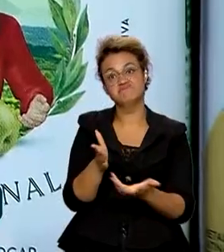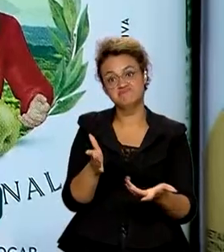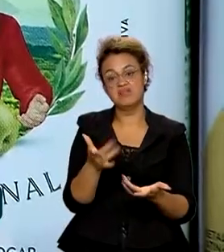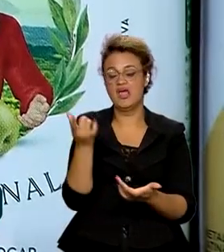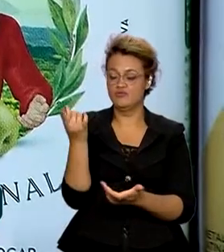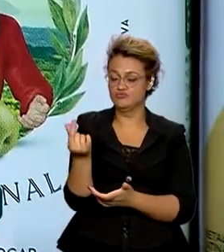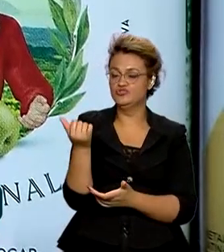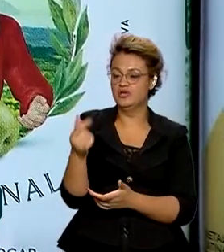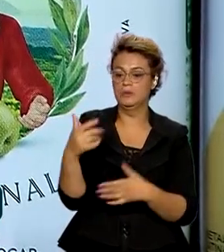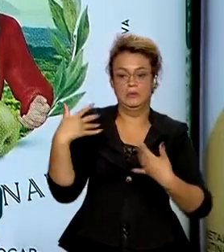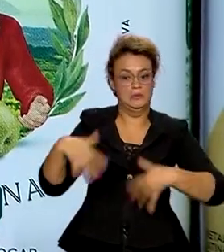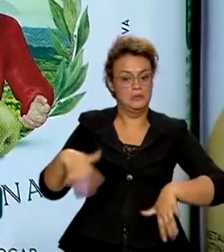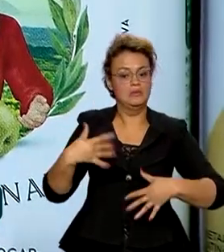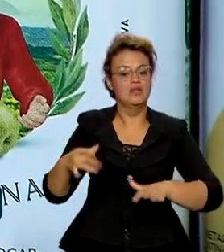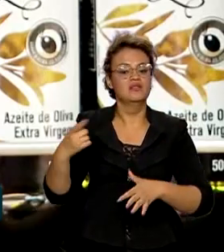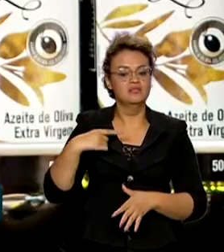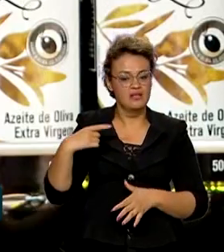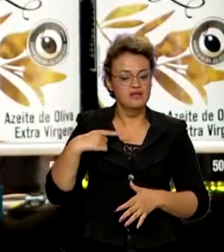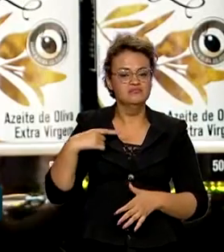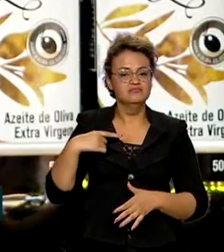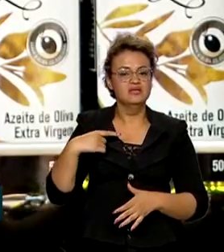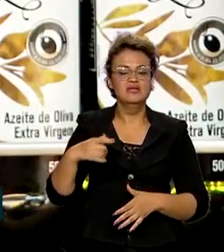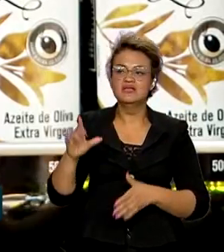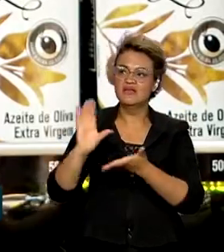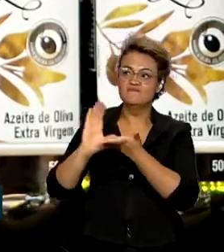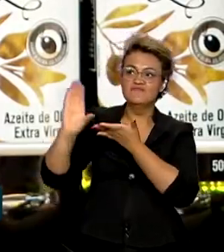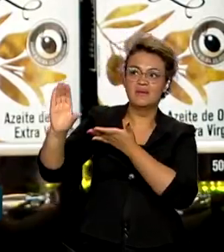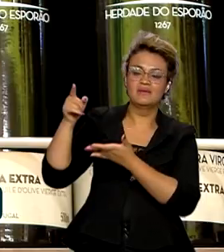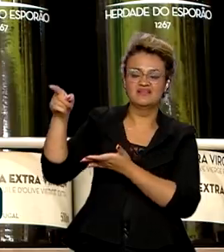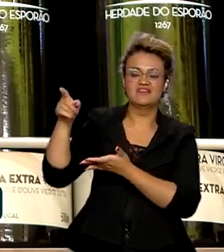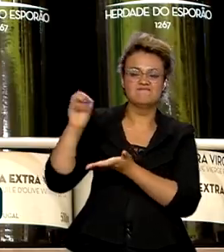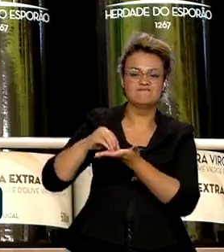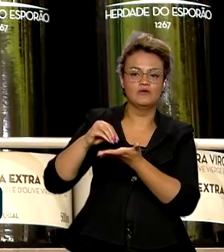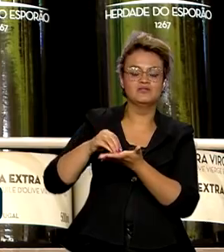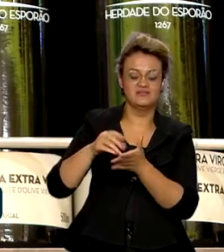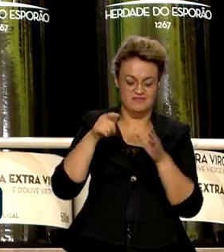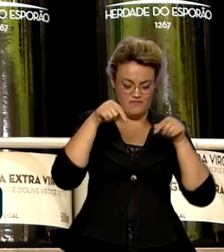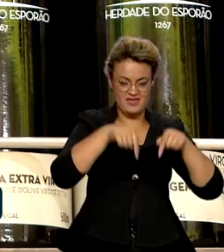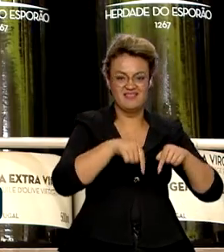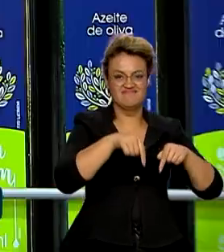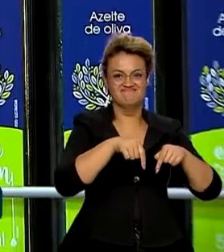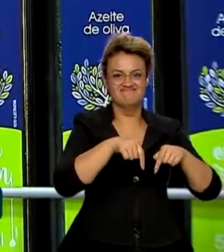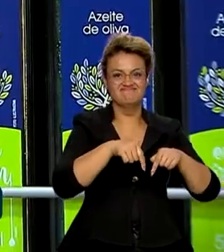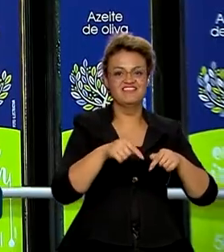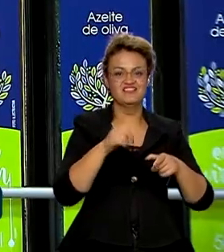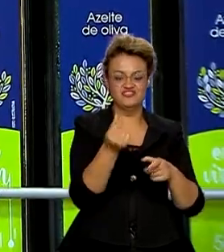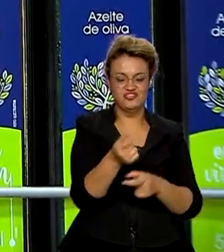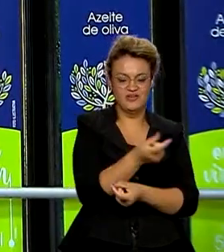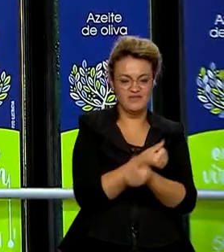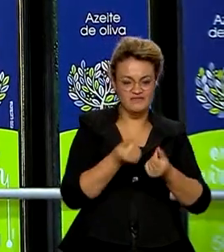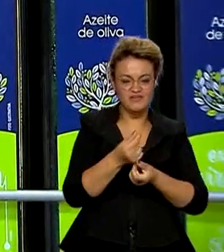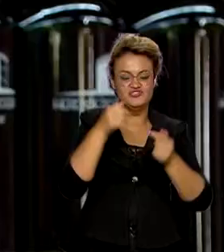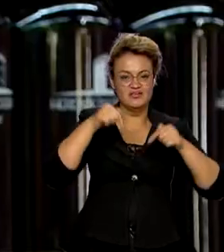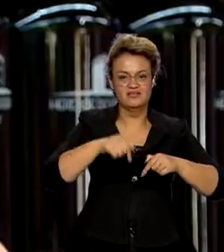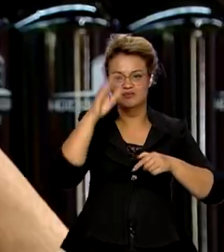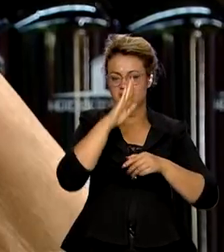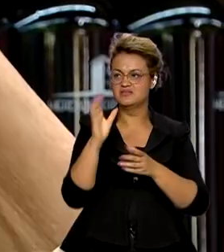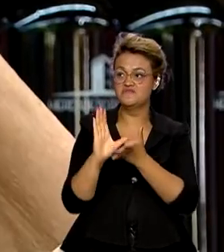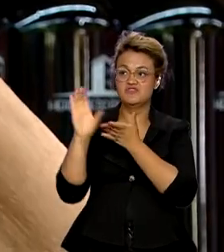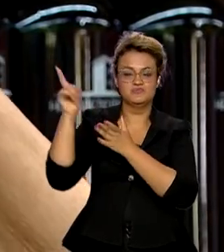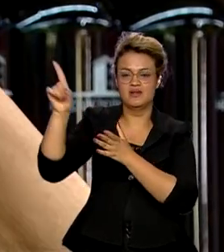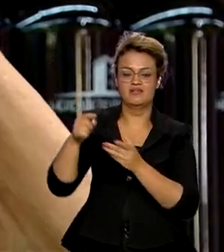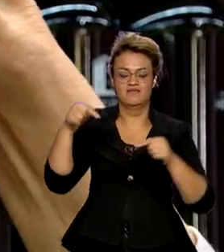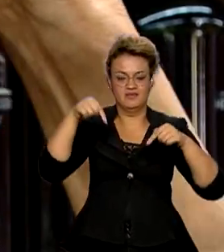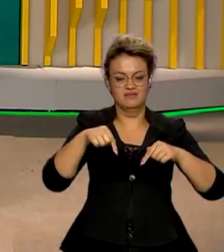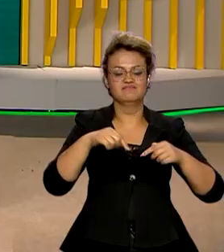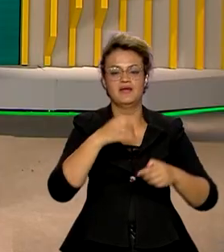recursos bastante grande que a gente vai deixar de mandar para fora e vai manter aqui dentro, circulando esses recursos aqui dentro. Do ponto de vista econômico, é muito